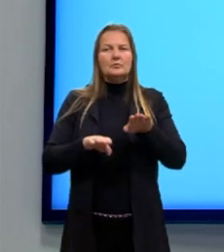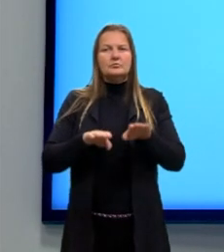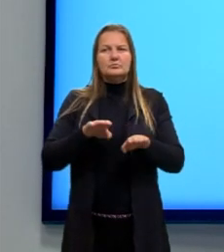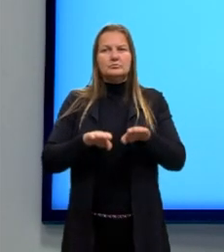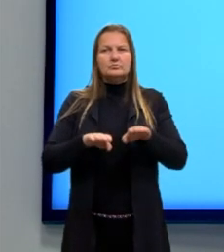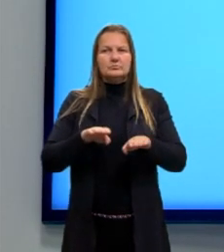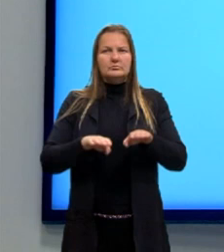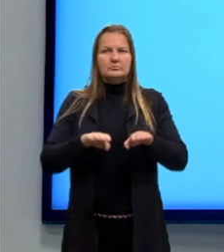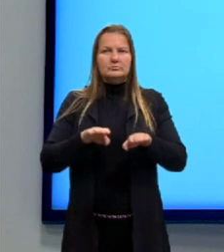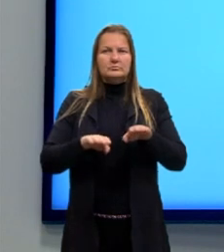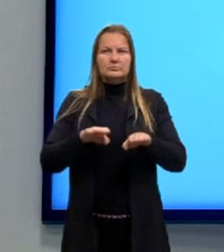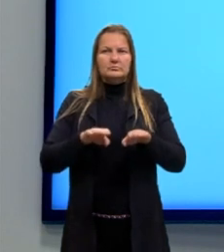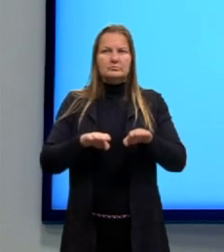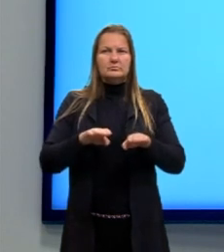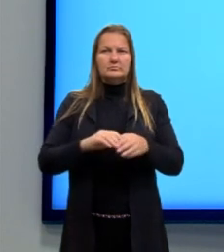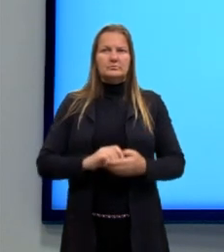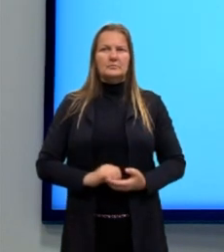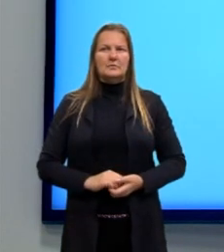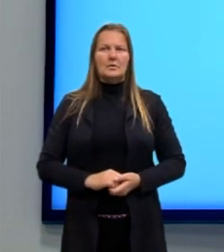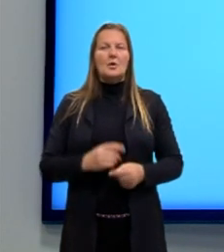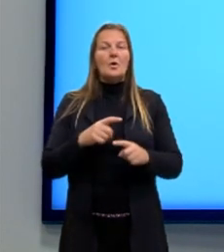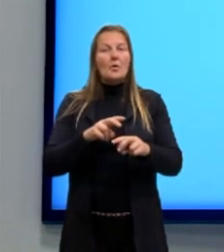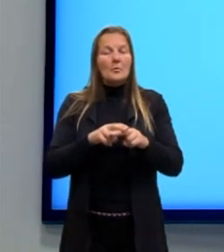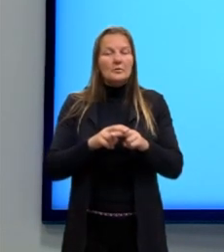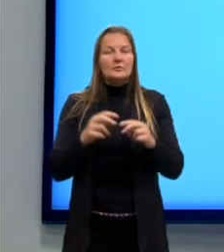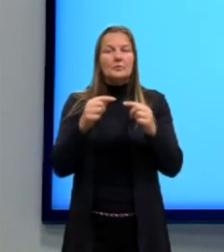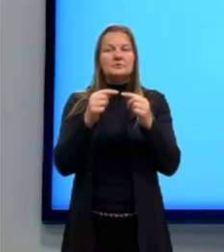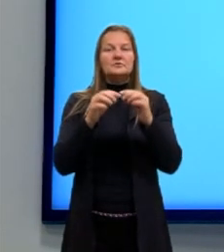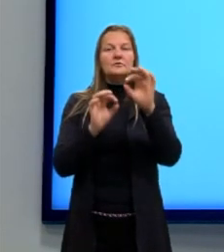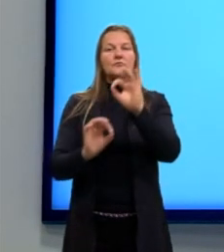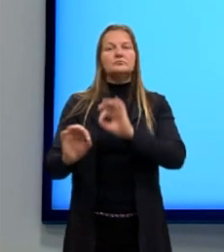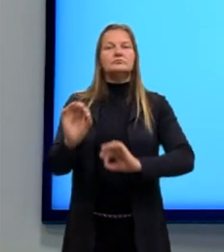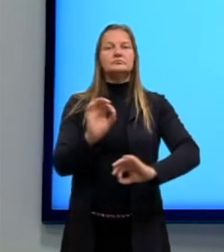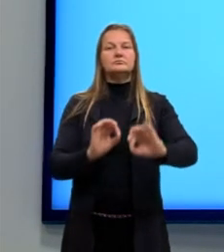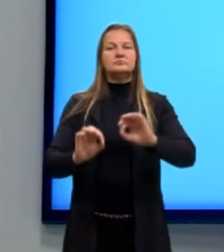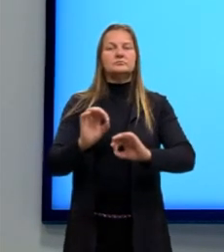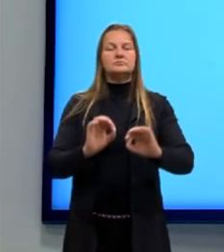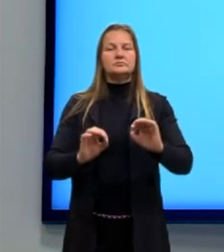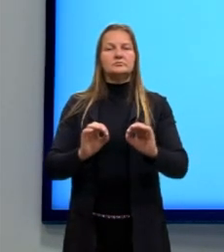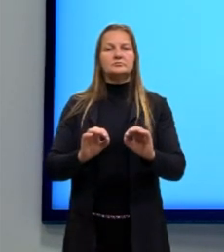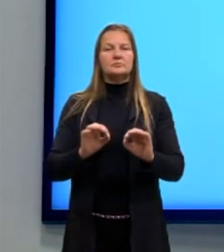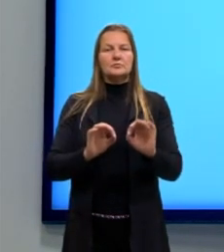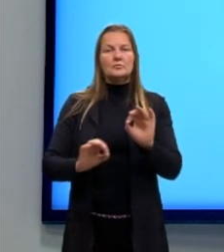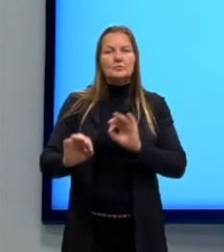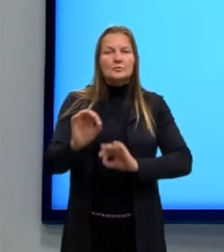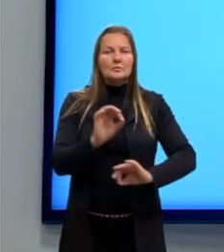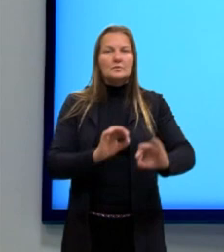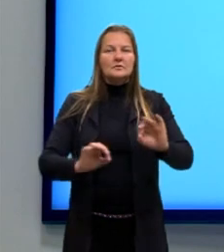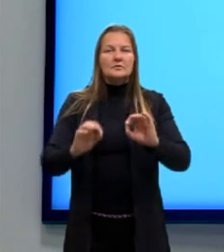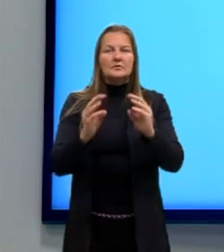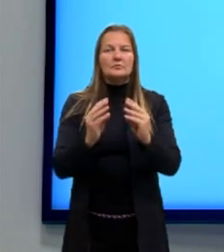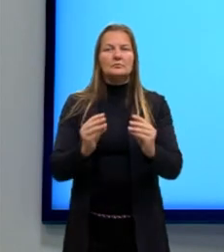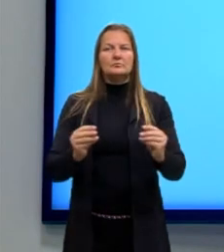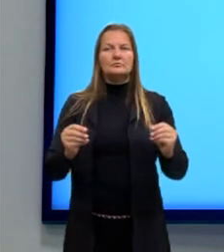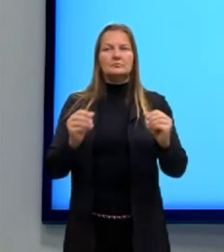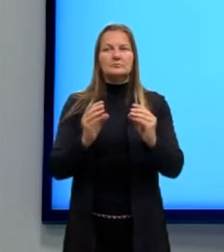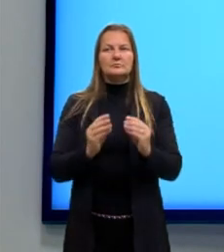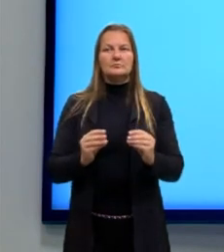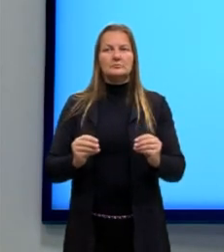certo? Esse é o objetivo do nosso universo, né? Ele sempre quer entrar em equilíbrio. E aqui ele vai tentar entrar em equilíbrio.